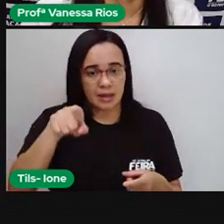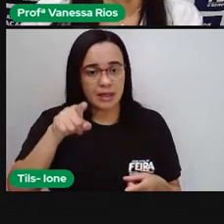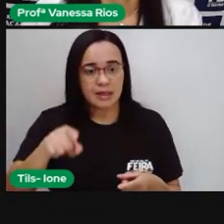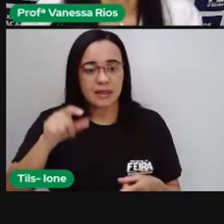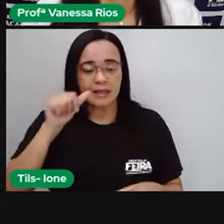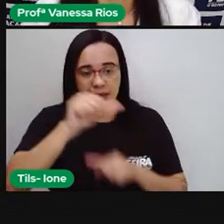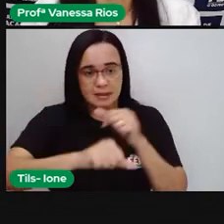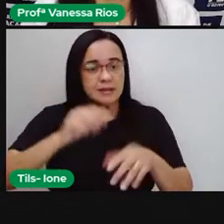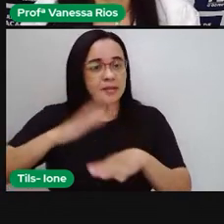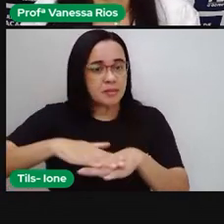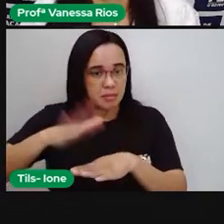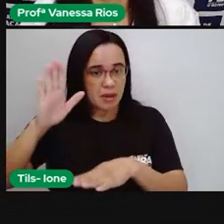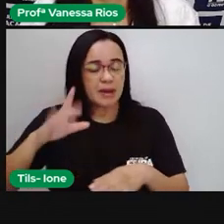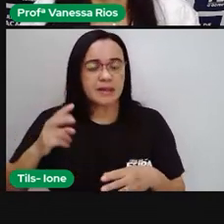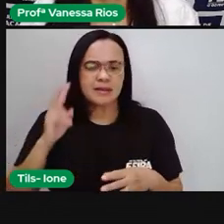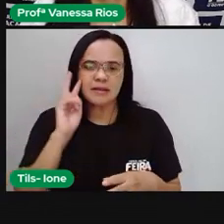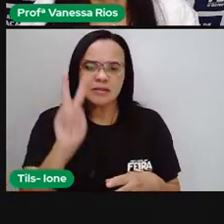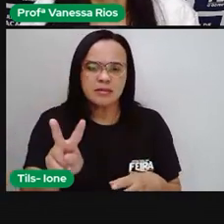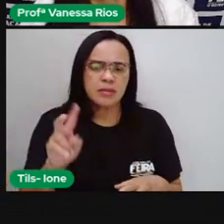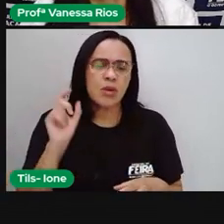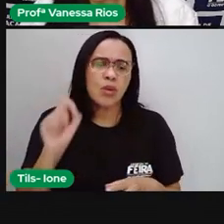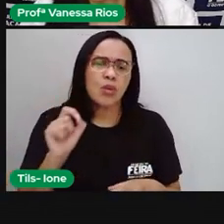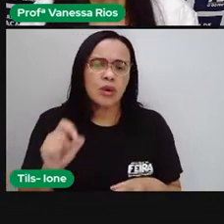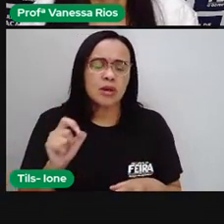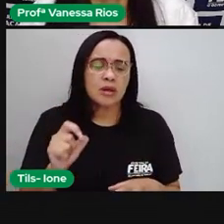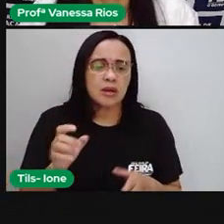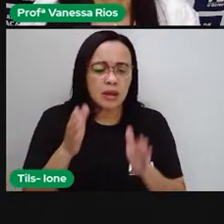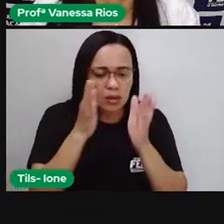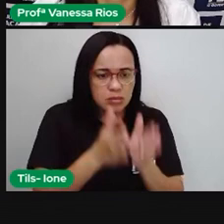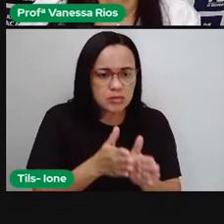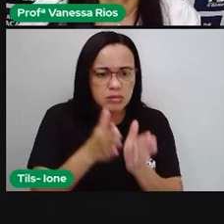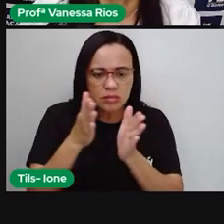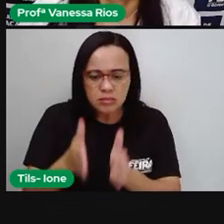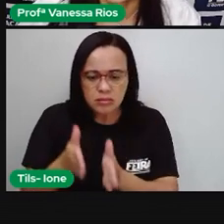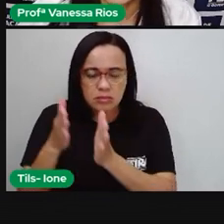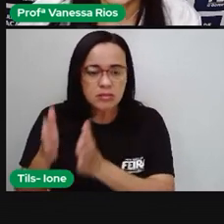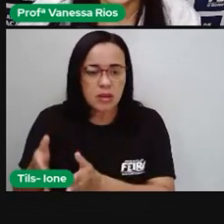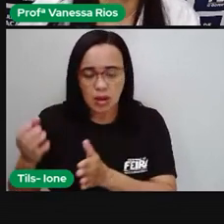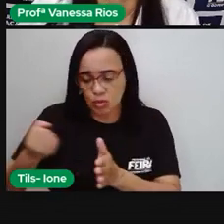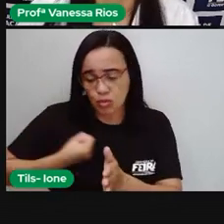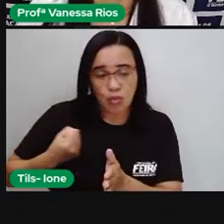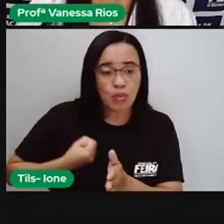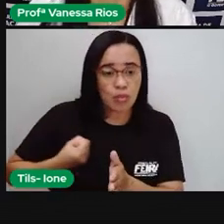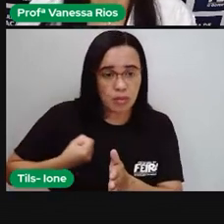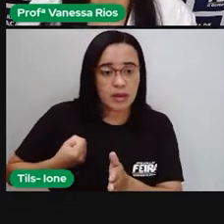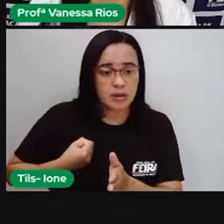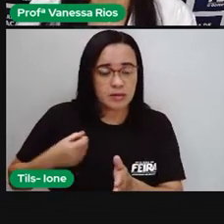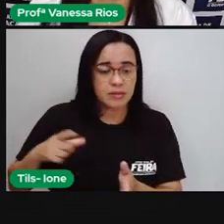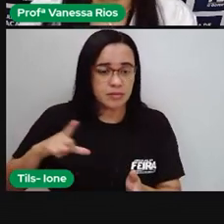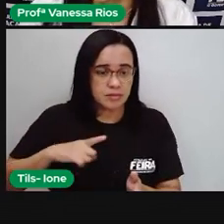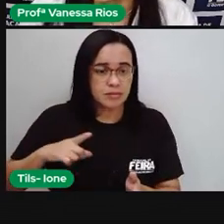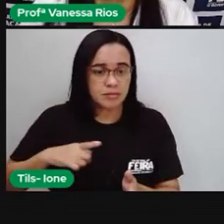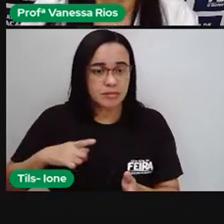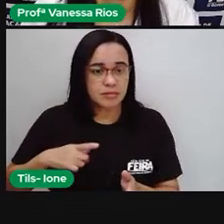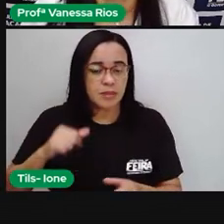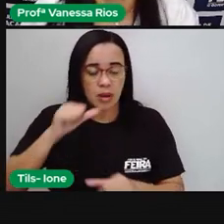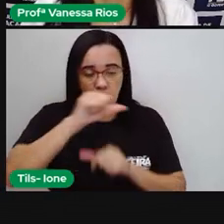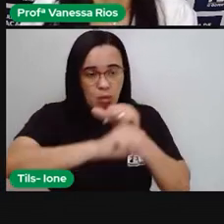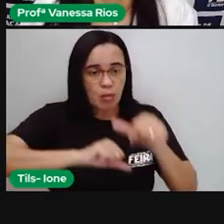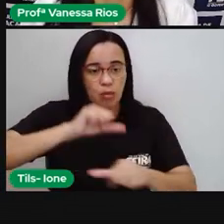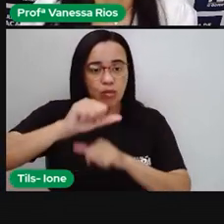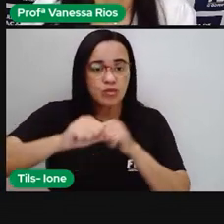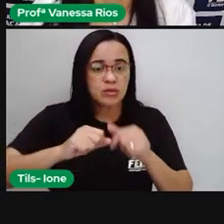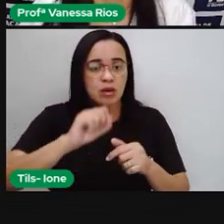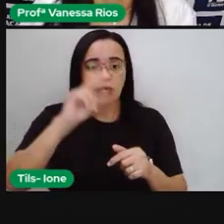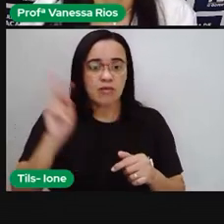milhar. Mas a gente observa aí que a posição em que cada número ocupa, né? Vai interferir no valor que ele está